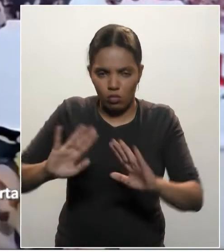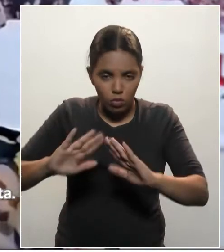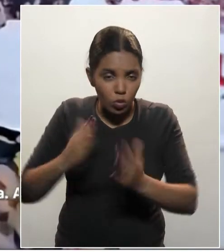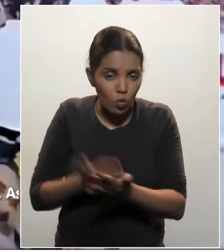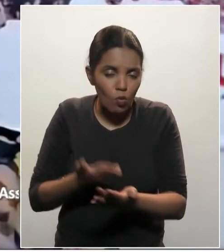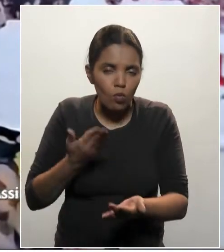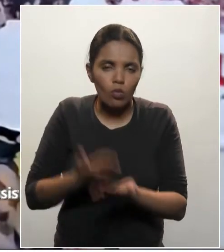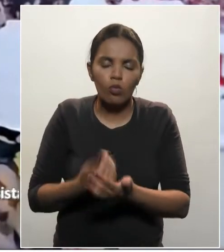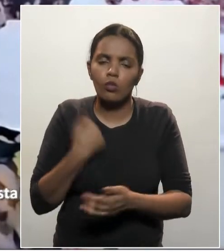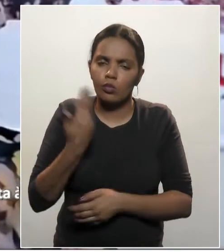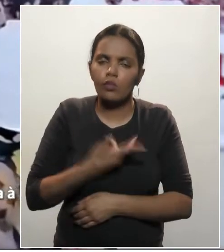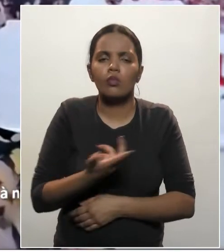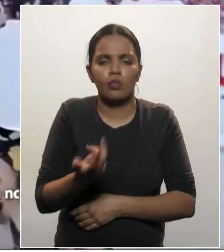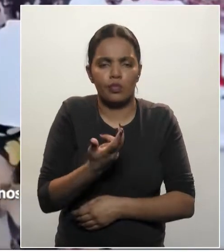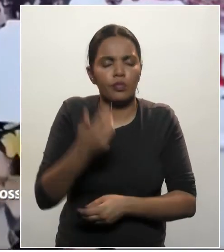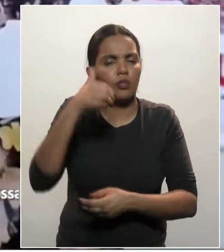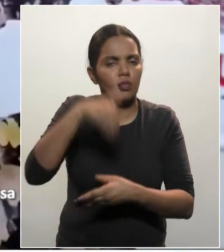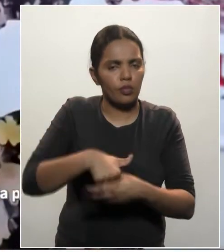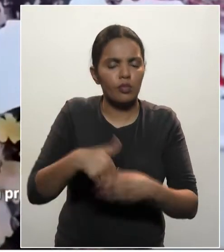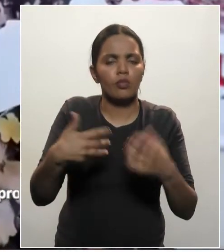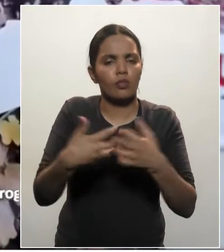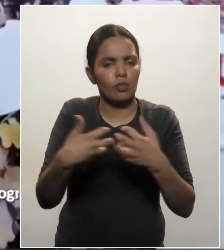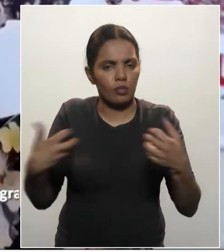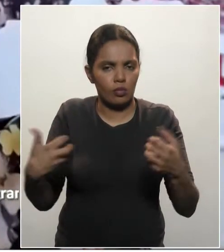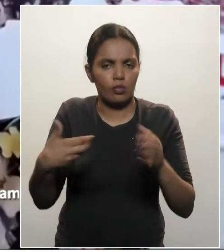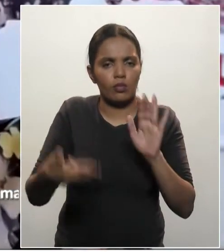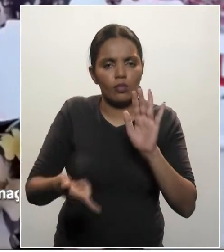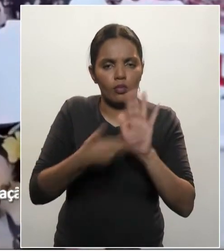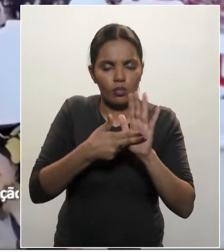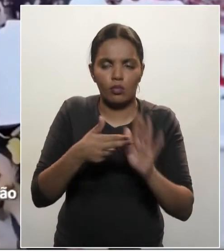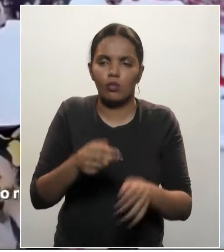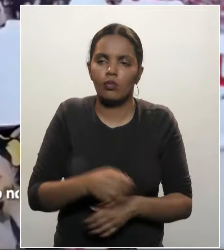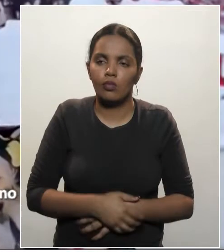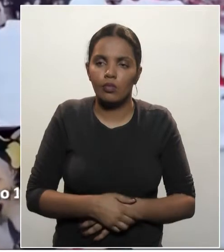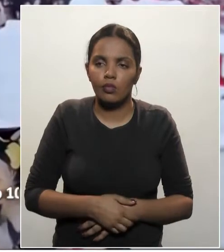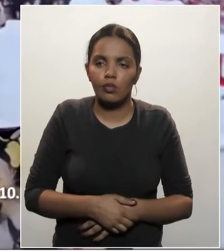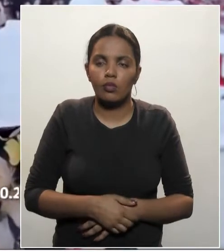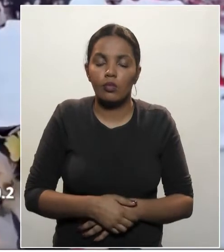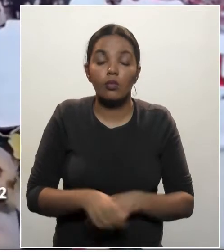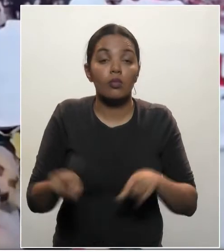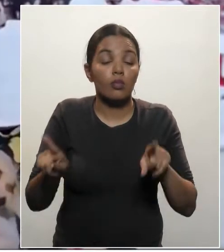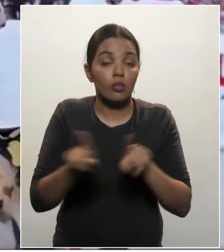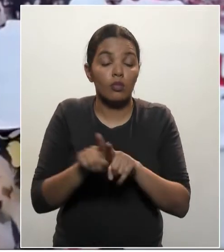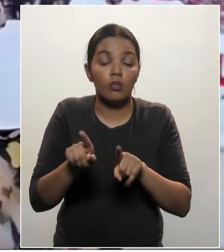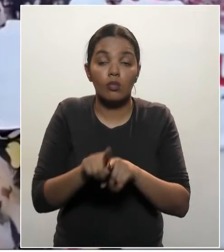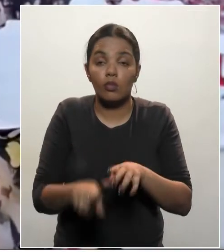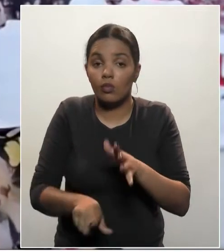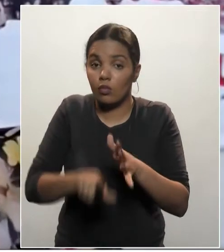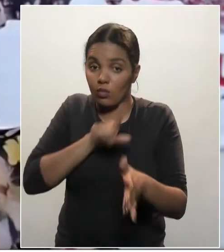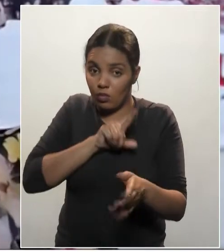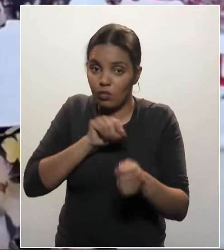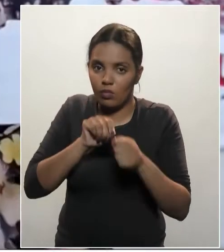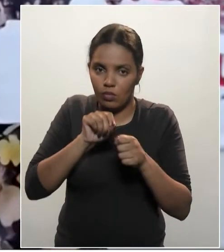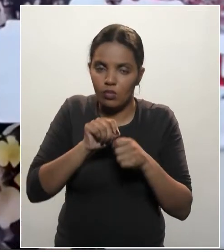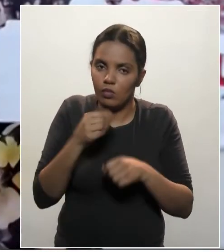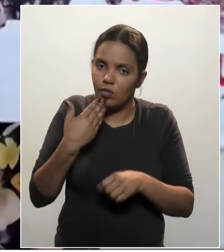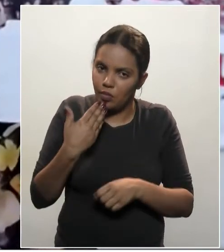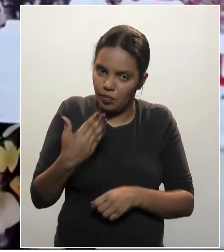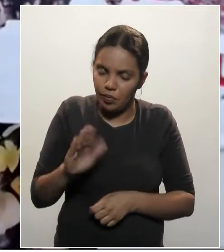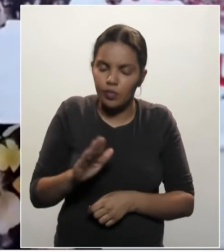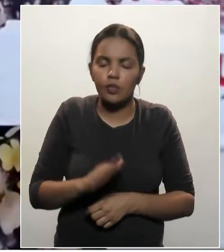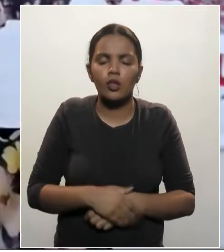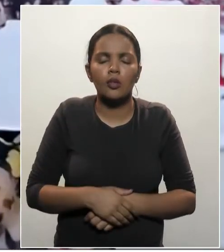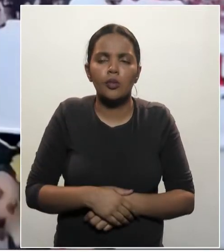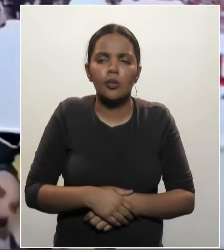votar essas emendas uma a uma. E também, senhor Presidente, além de fazer esse pedido, gostaria de